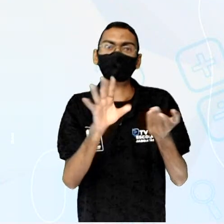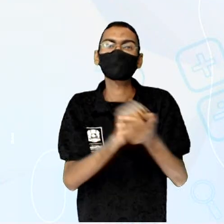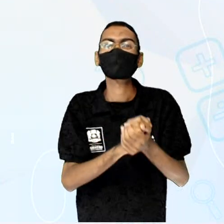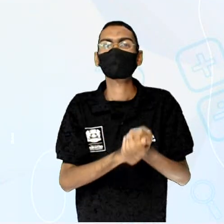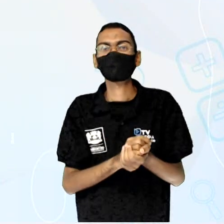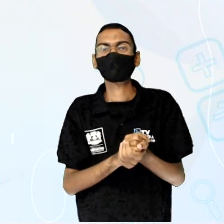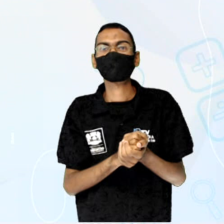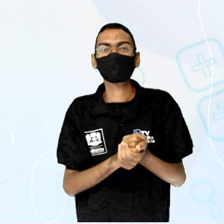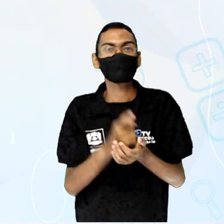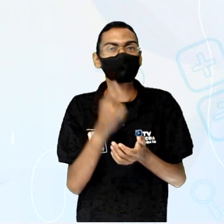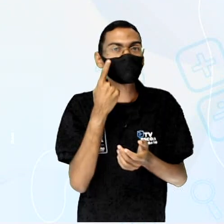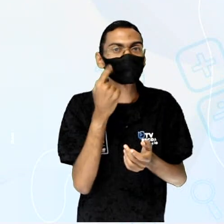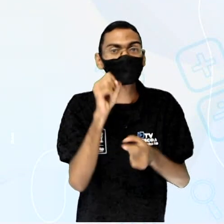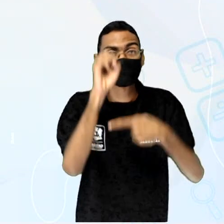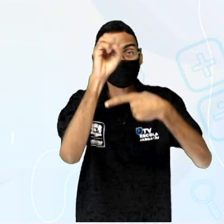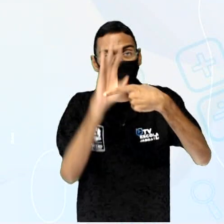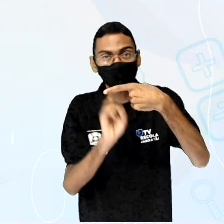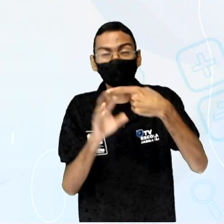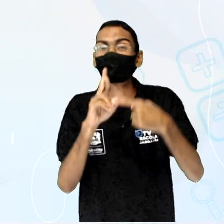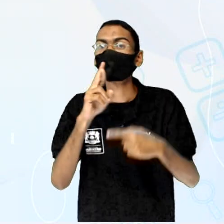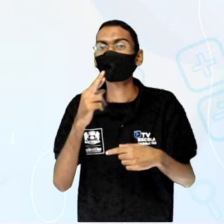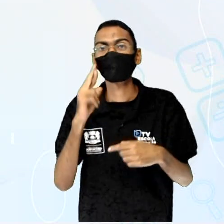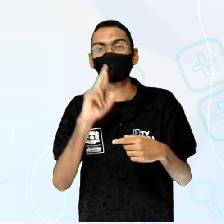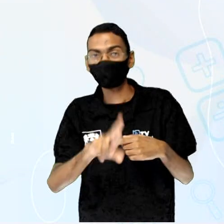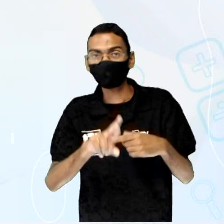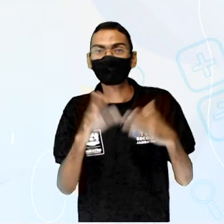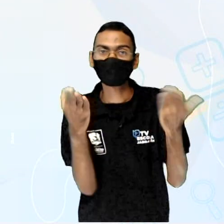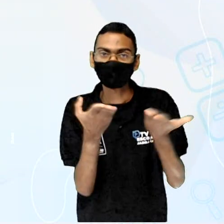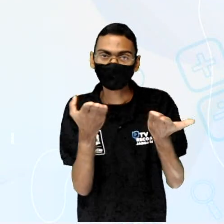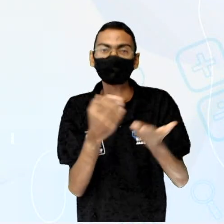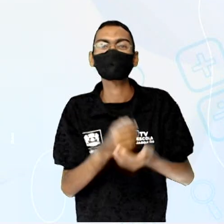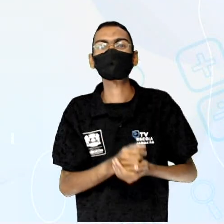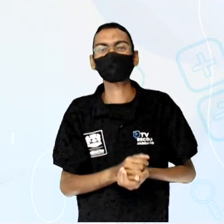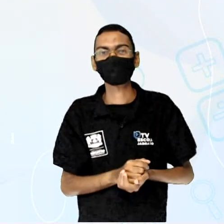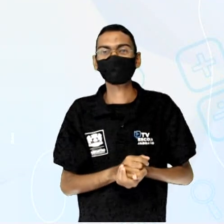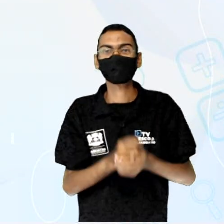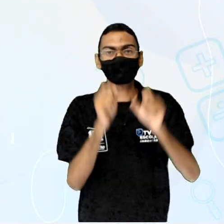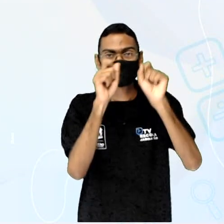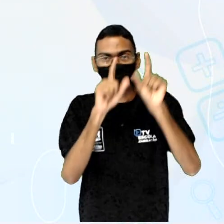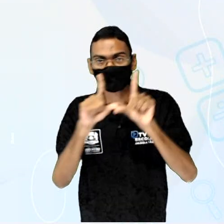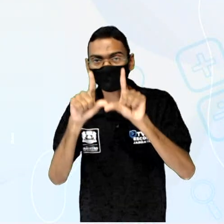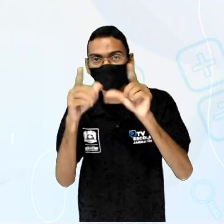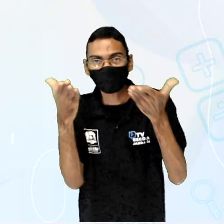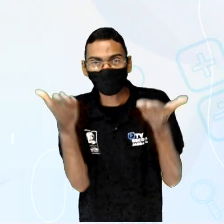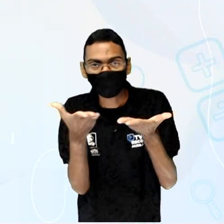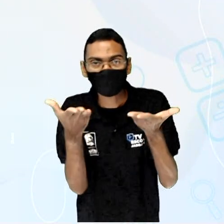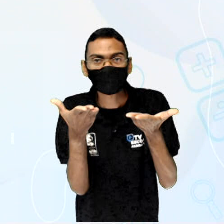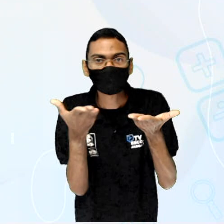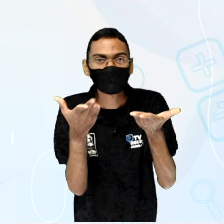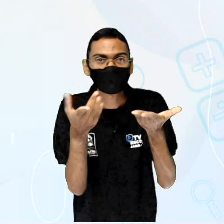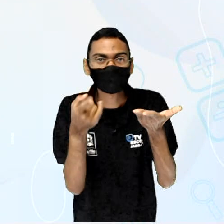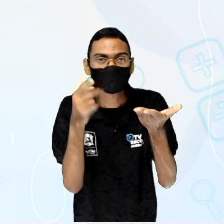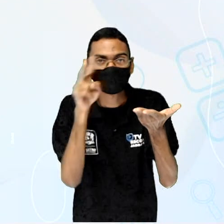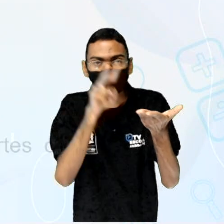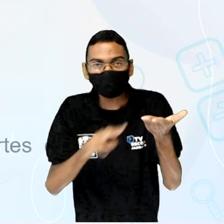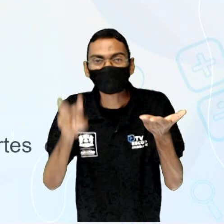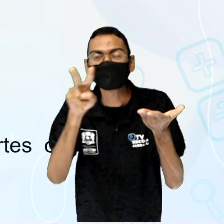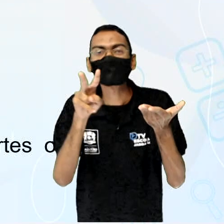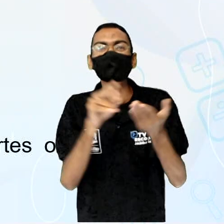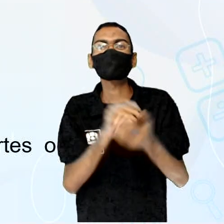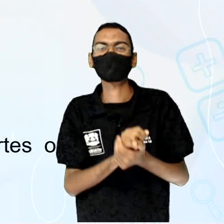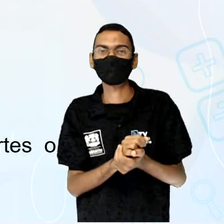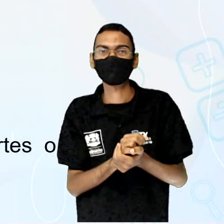E quatro, a quantidade de partes que está dividida a barra de chocolate. Formamos a fração dois quartos,